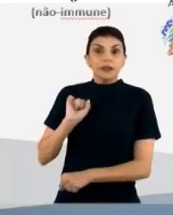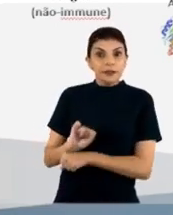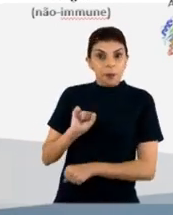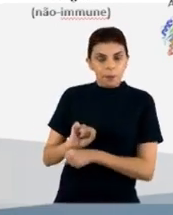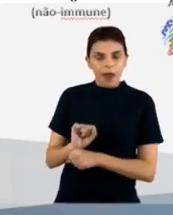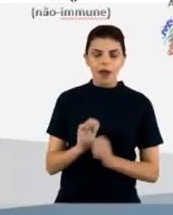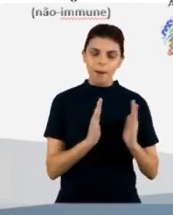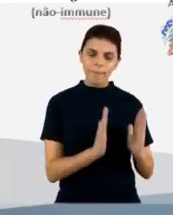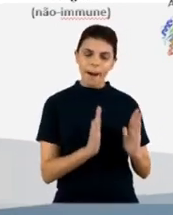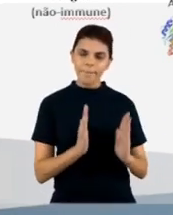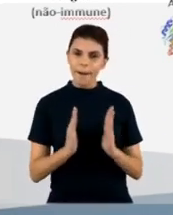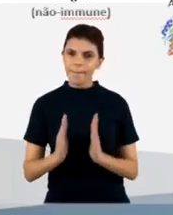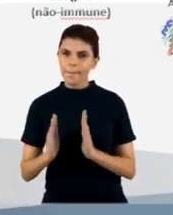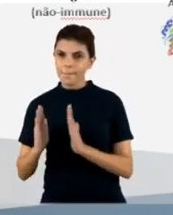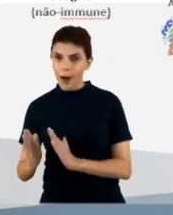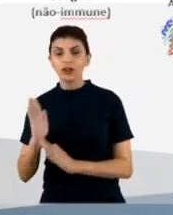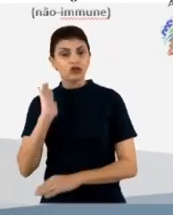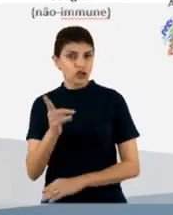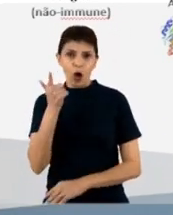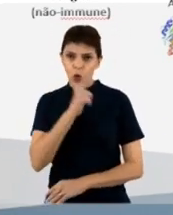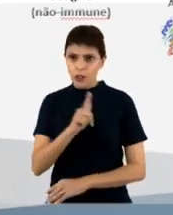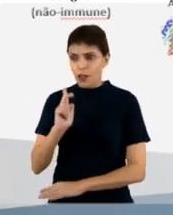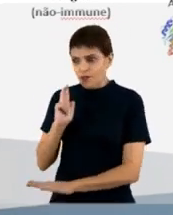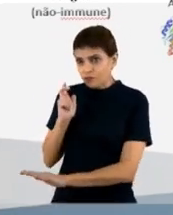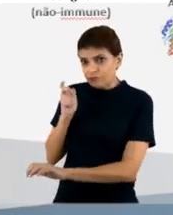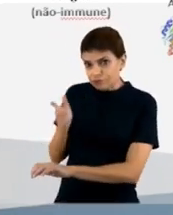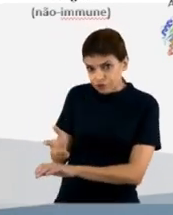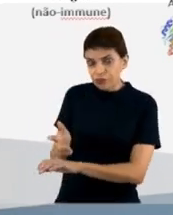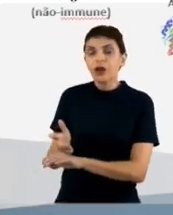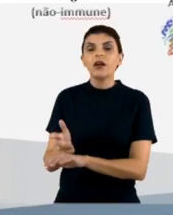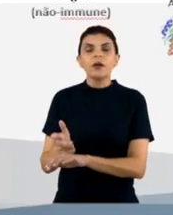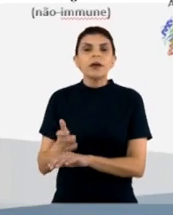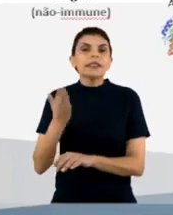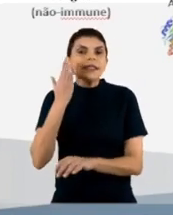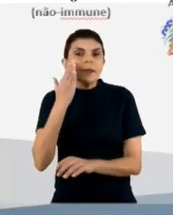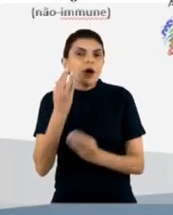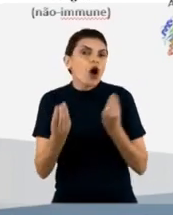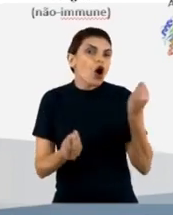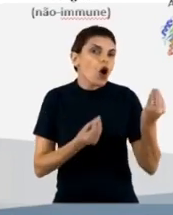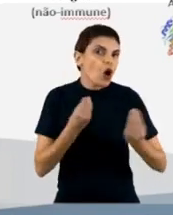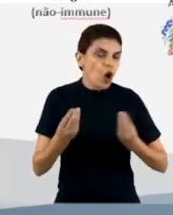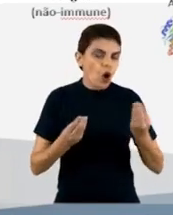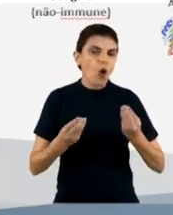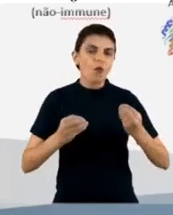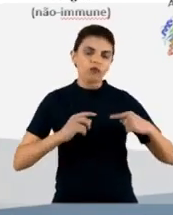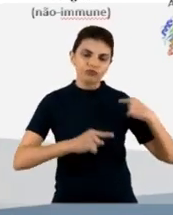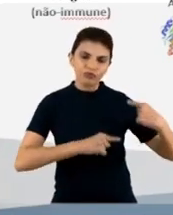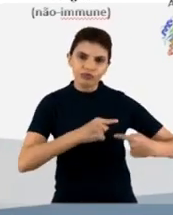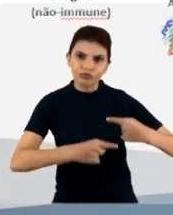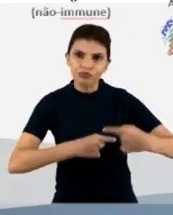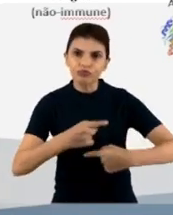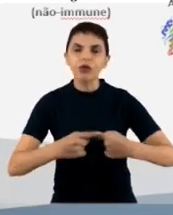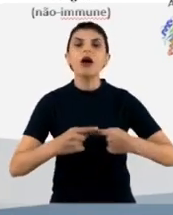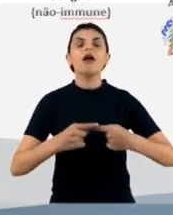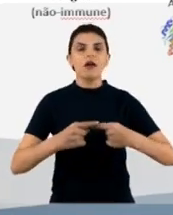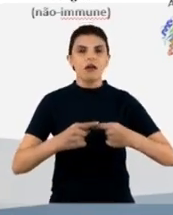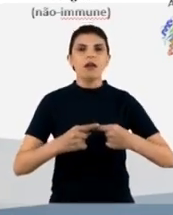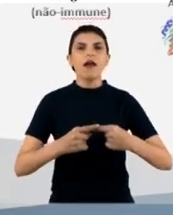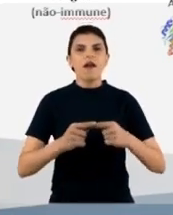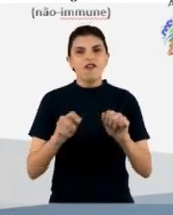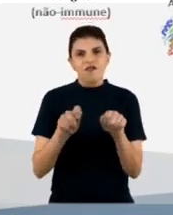injeção endovenosa do antígeno, a gente realiza, então, a